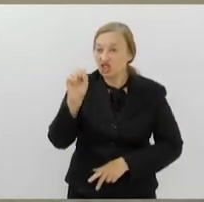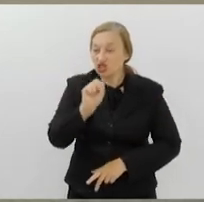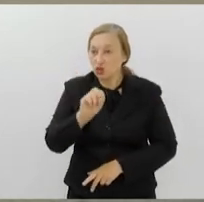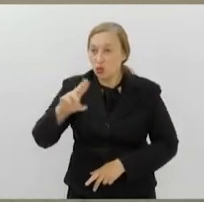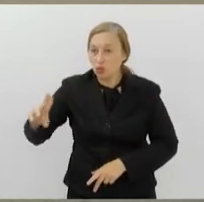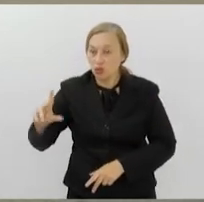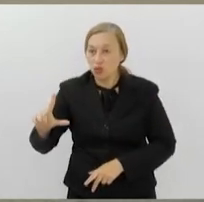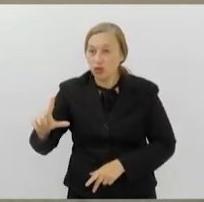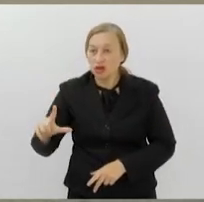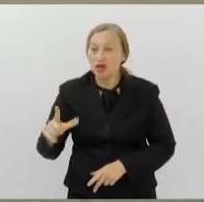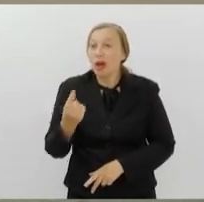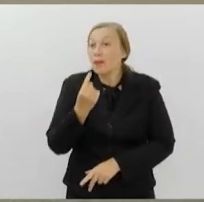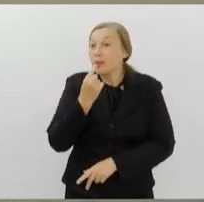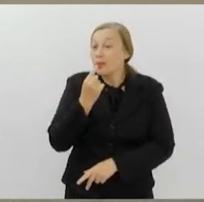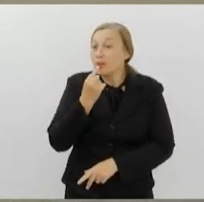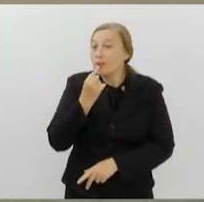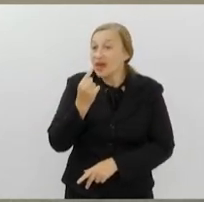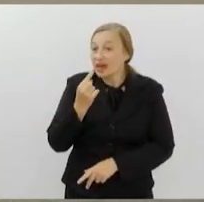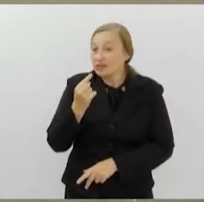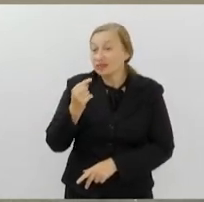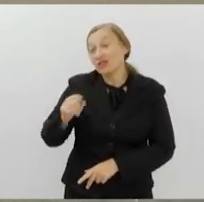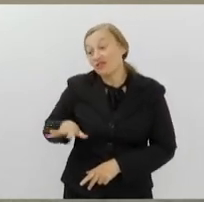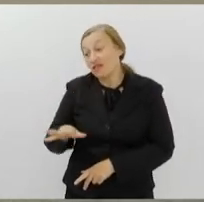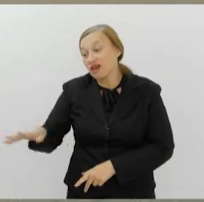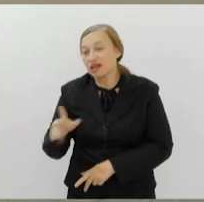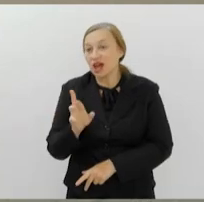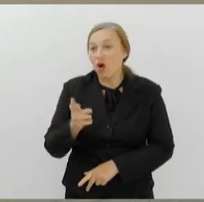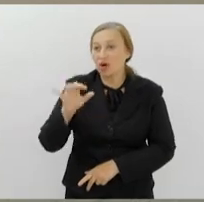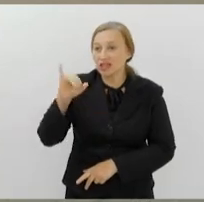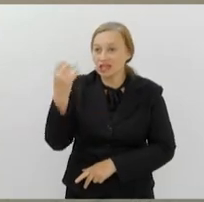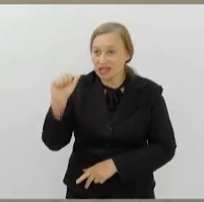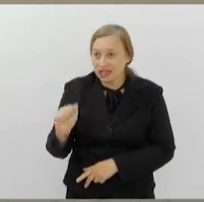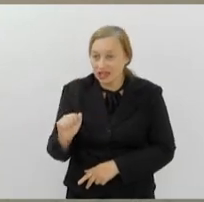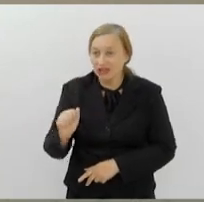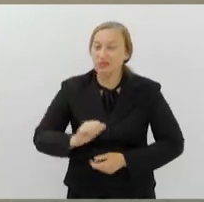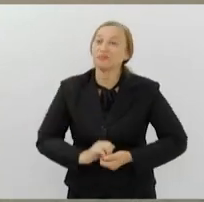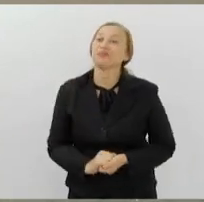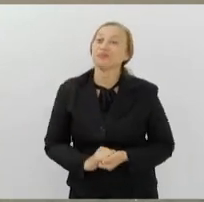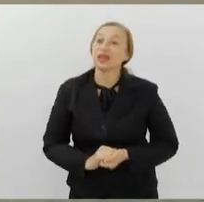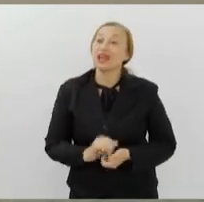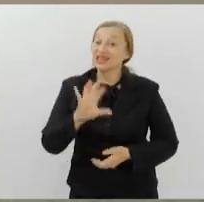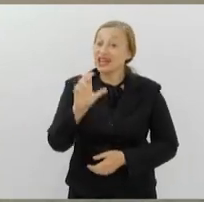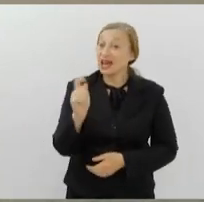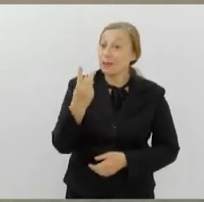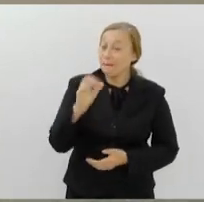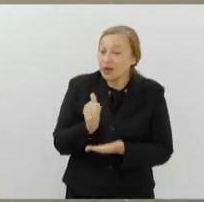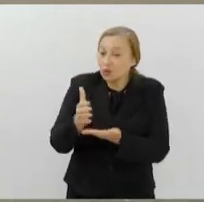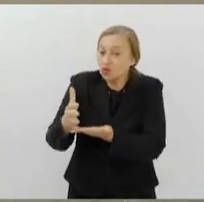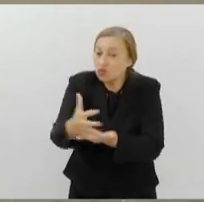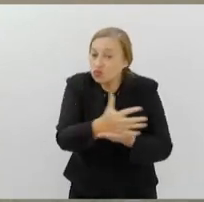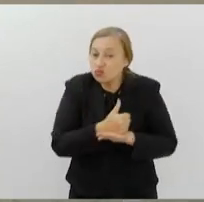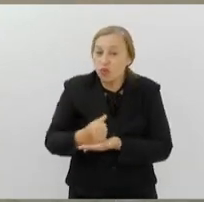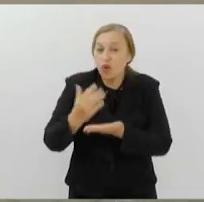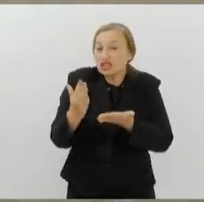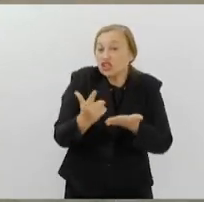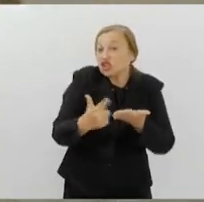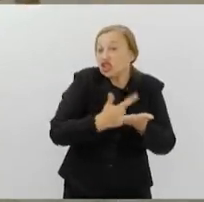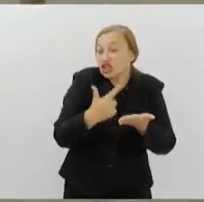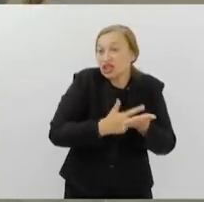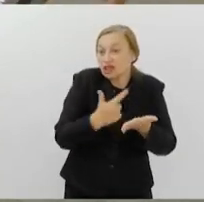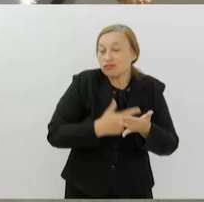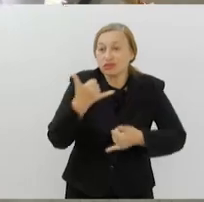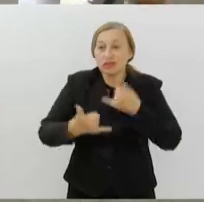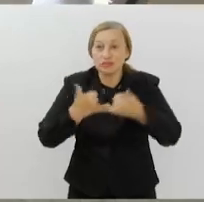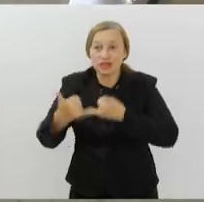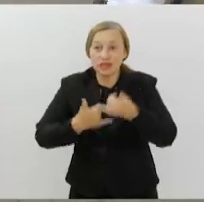bem pertinho da maior favela da América Latina, vai começar, vai promover essa campanha de arrecadação de livros e brinquedos com o objetivo